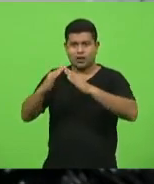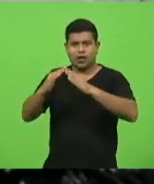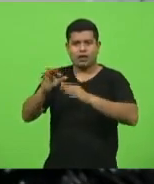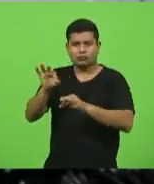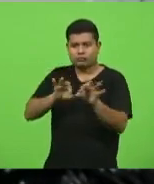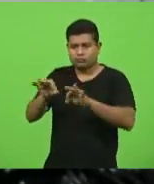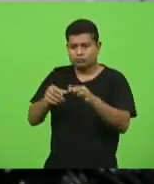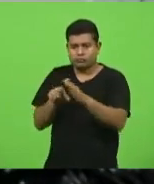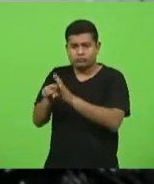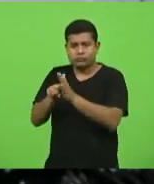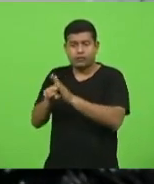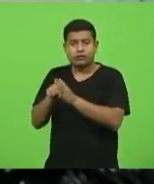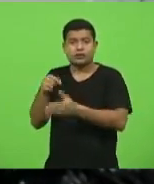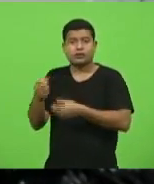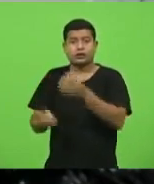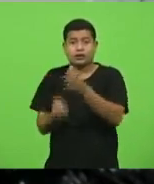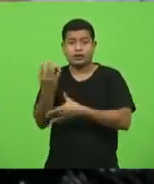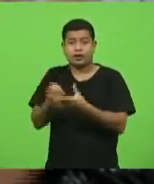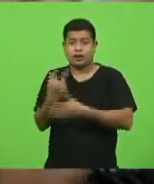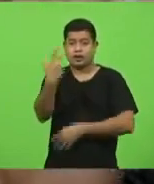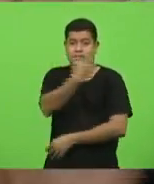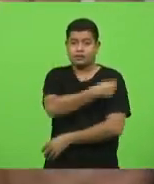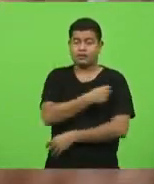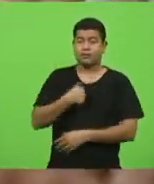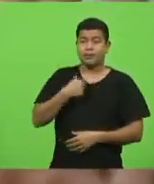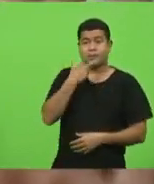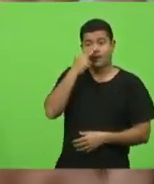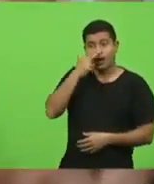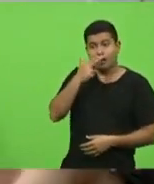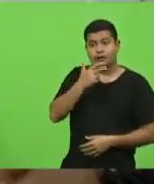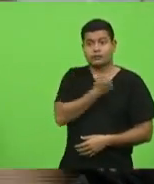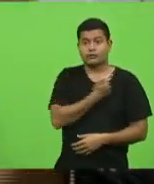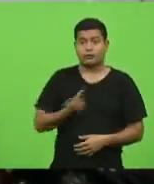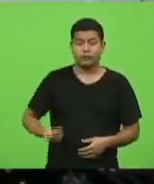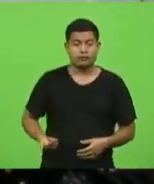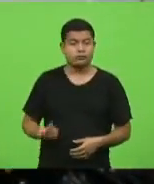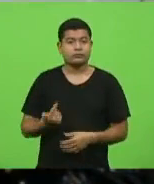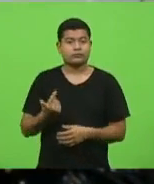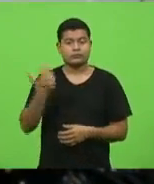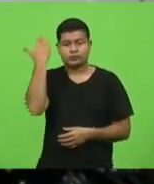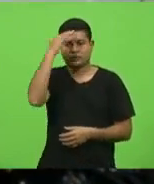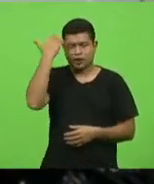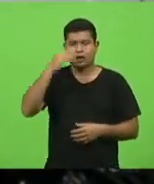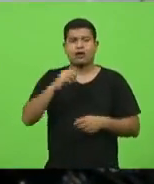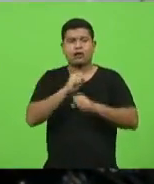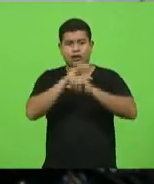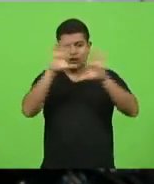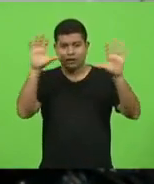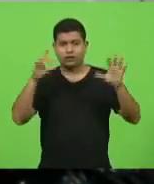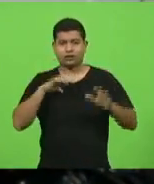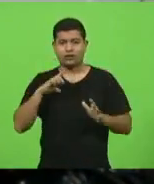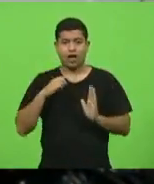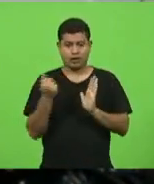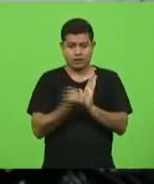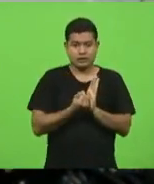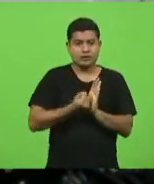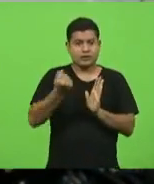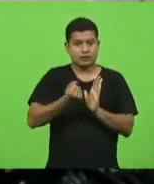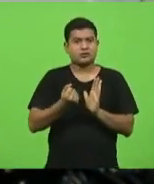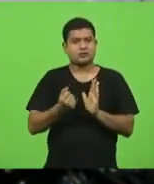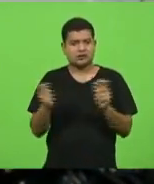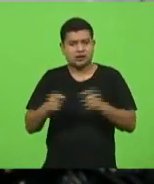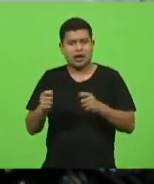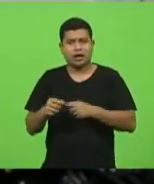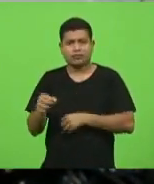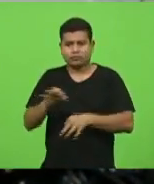governo entendeu a importância e agora abriu o leque para outros laboratórios que tenham comprovação na questão das vacinas. E